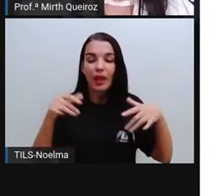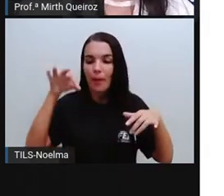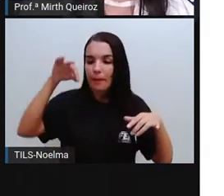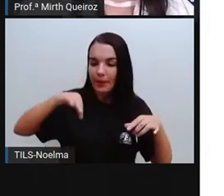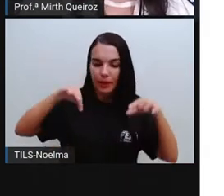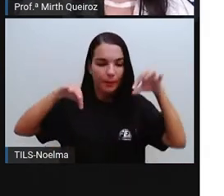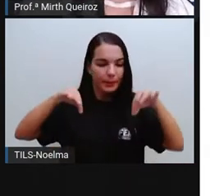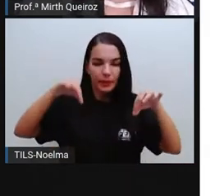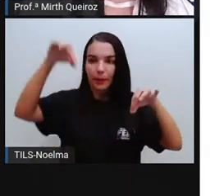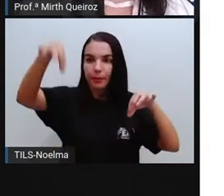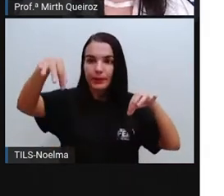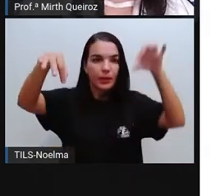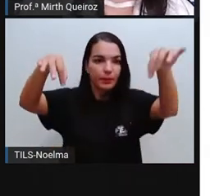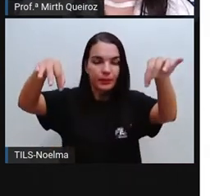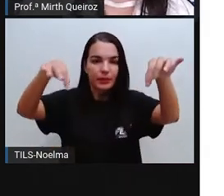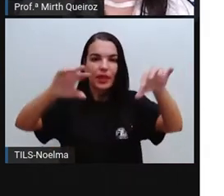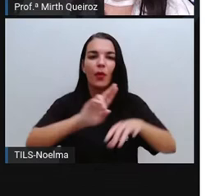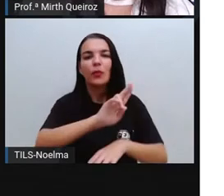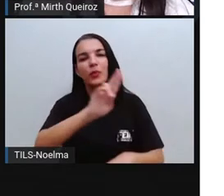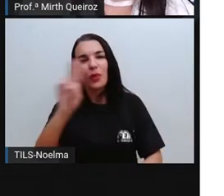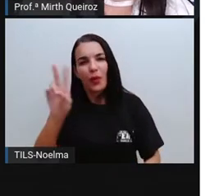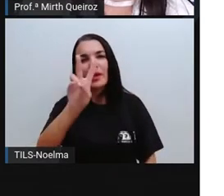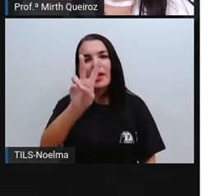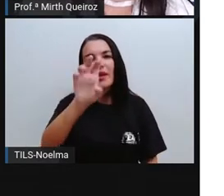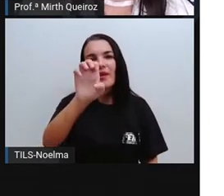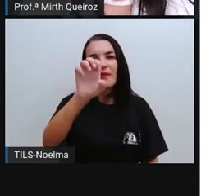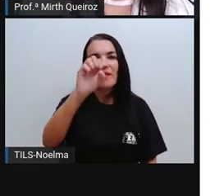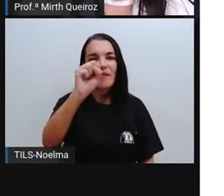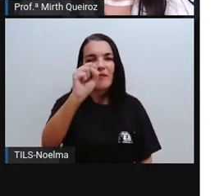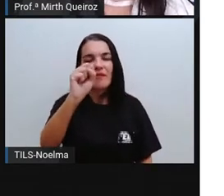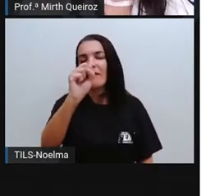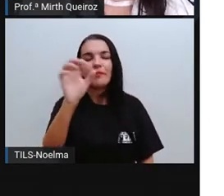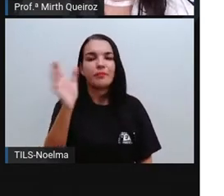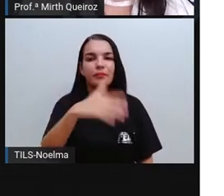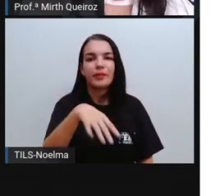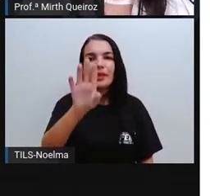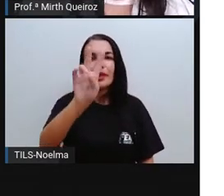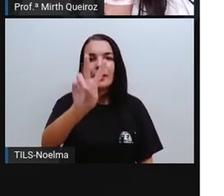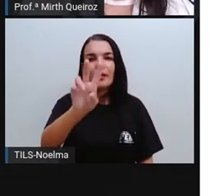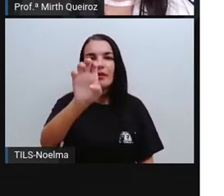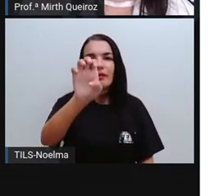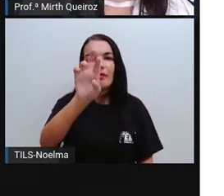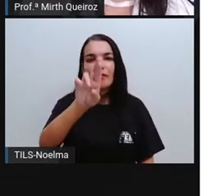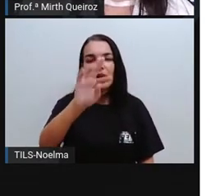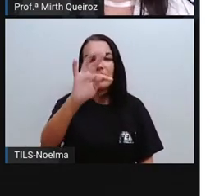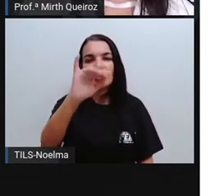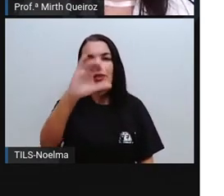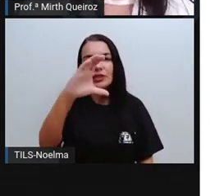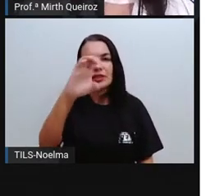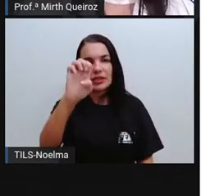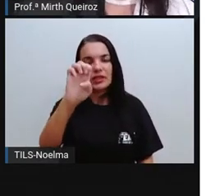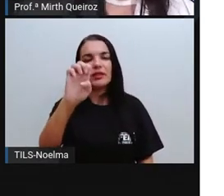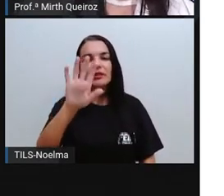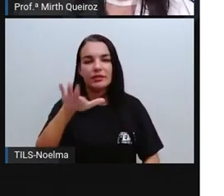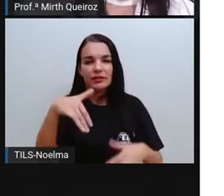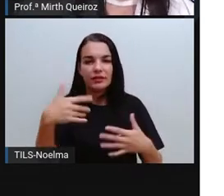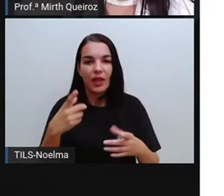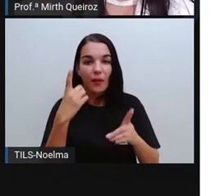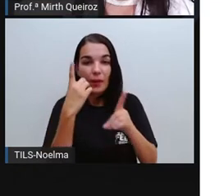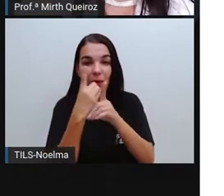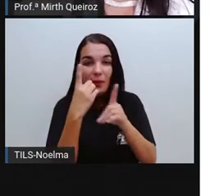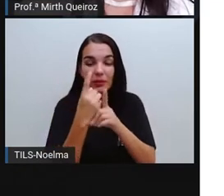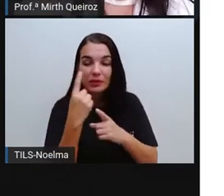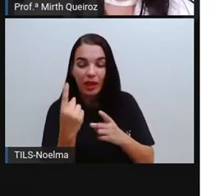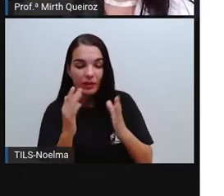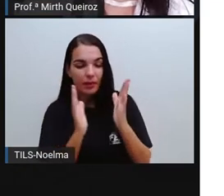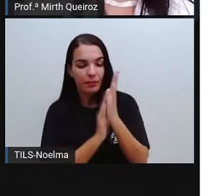vértice, certo? Então, nós temos a face é cada lado. O encontro de cada face